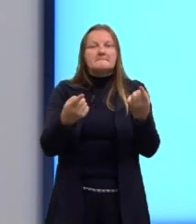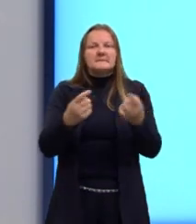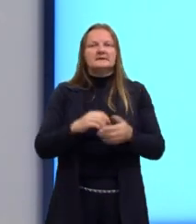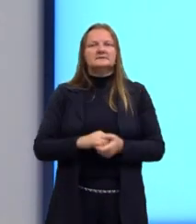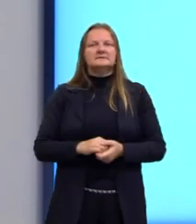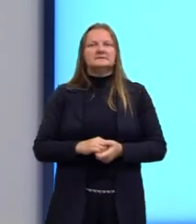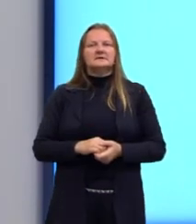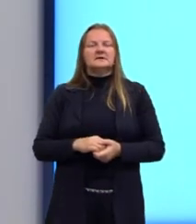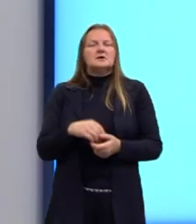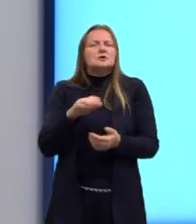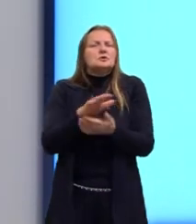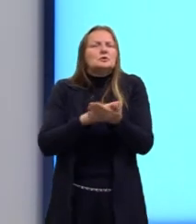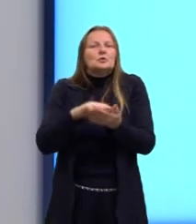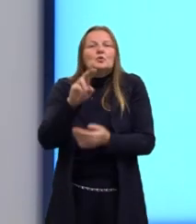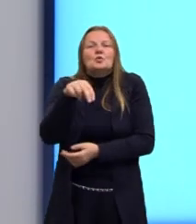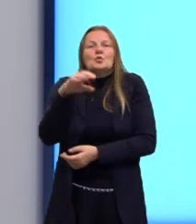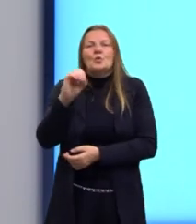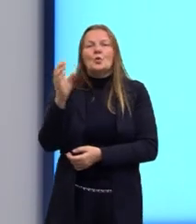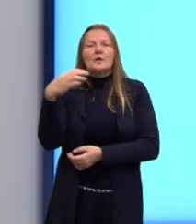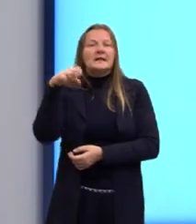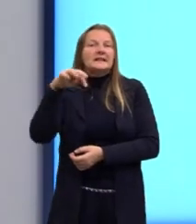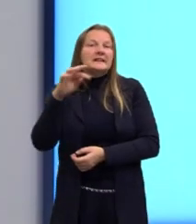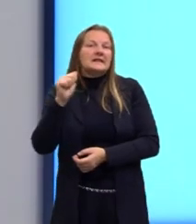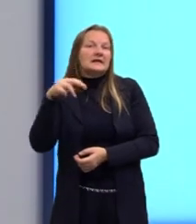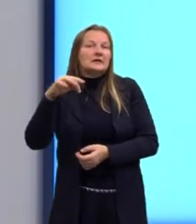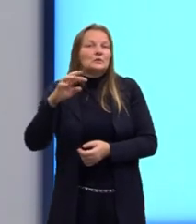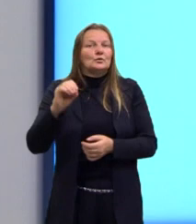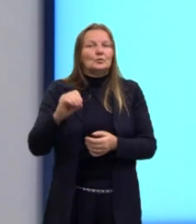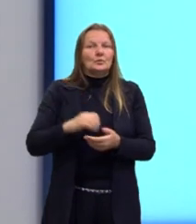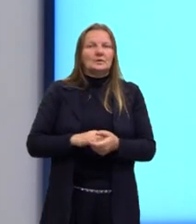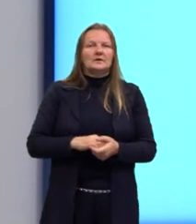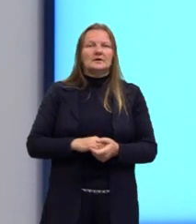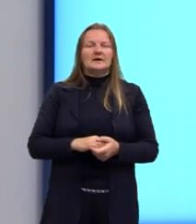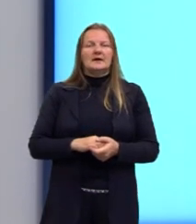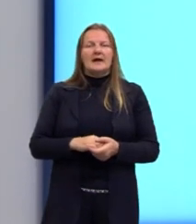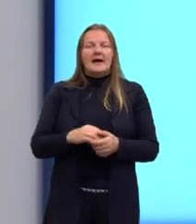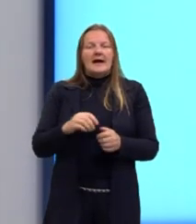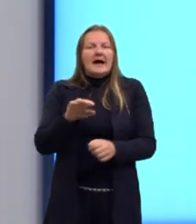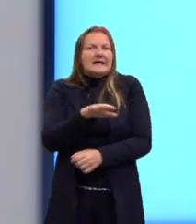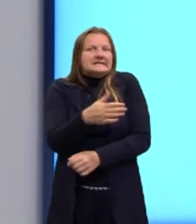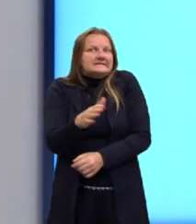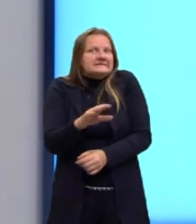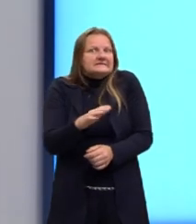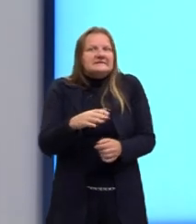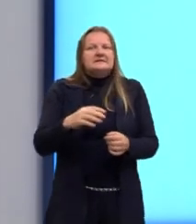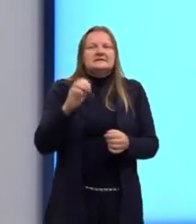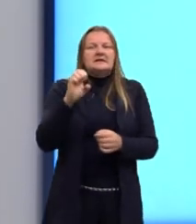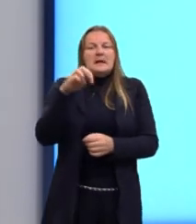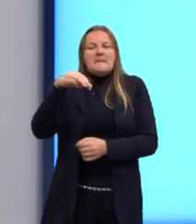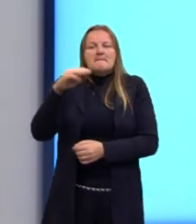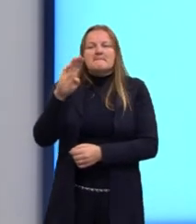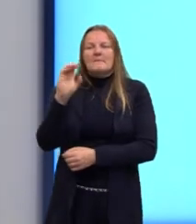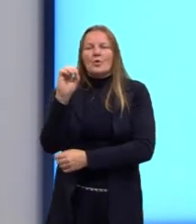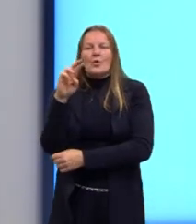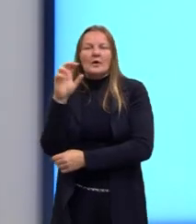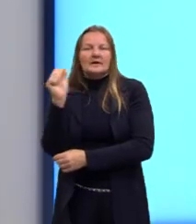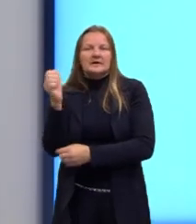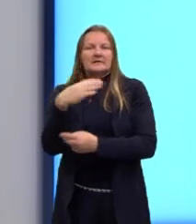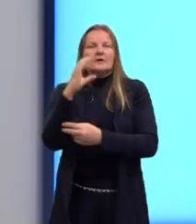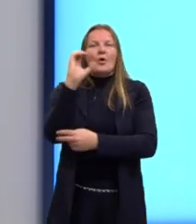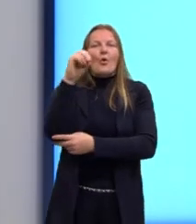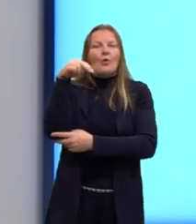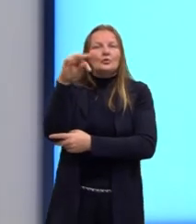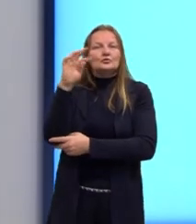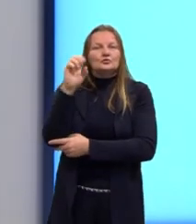however é no entanto, entretanto, o although, que é o apesar de, o embora, o contudo. E assim